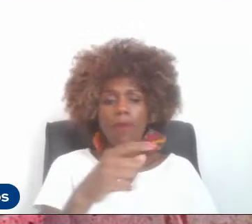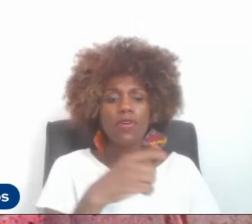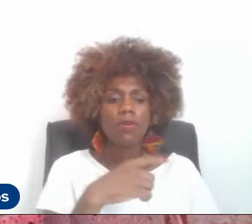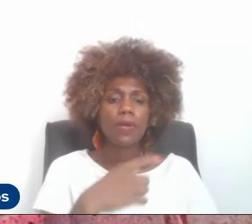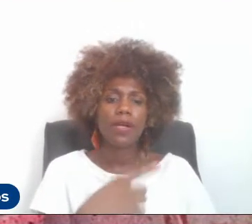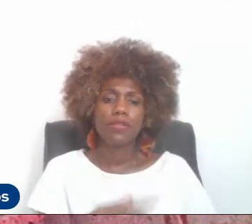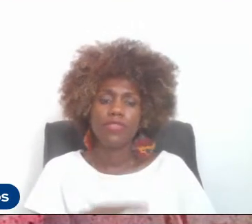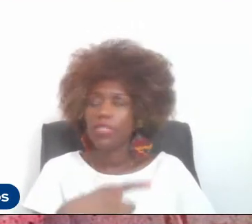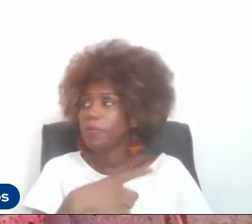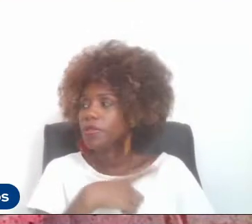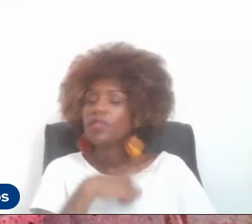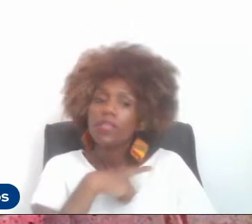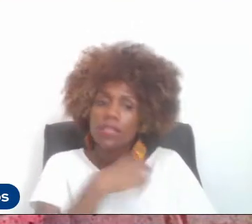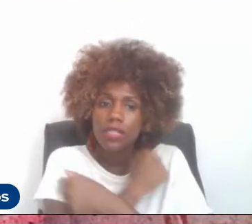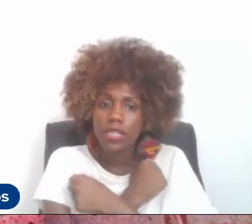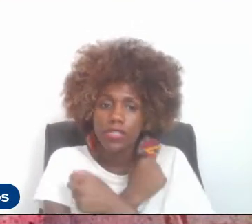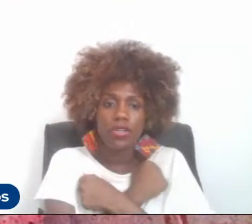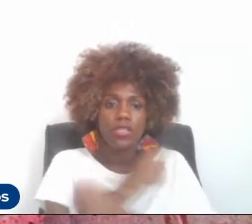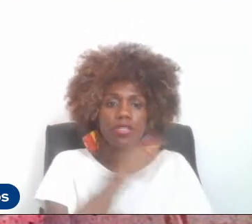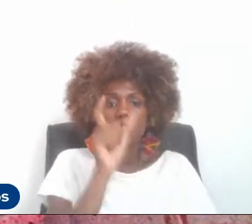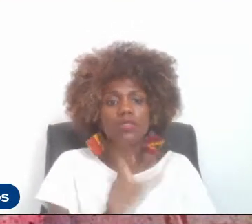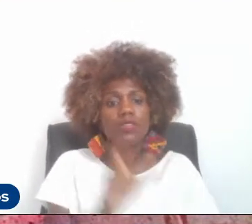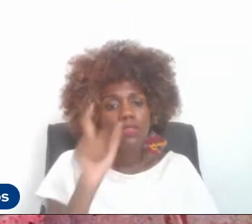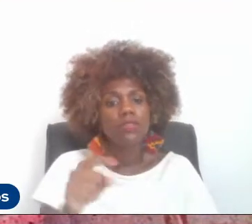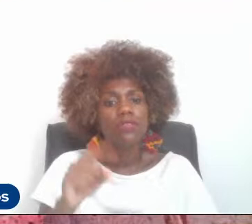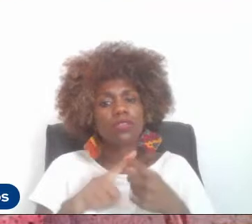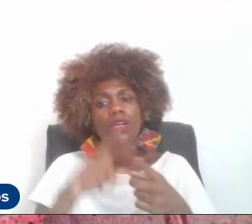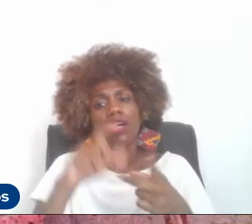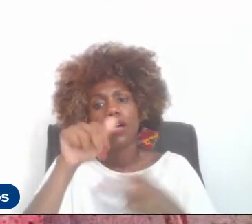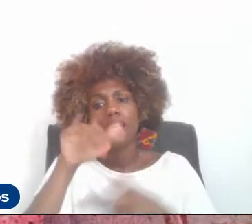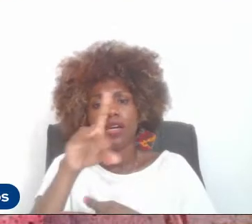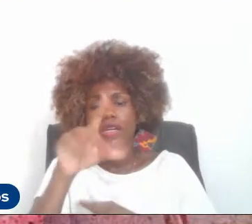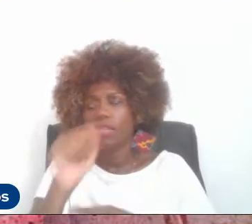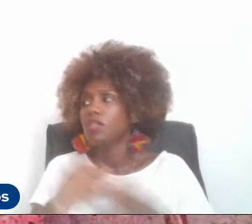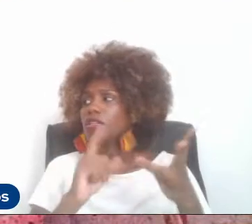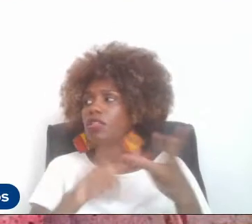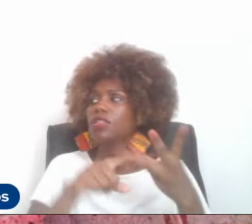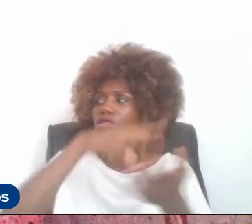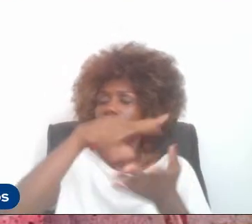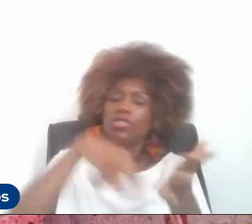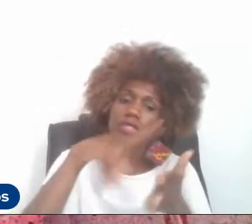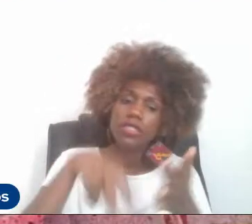a Ampão... As de música, Anda, a dança...